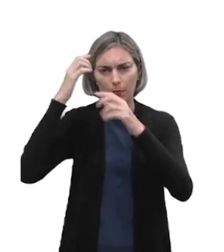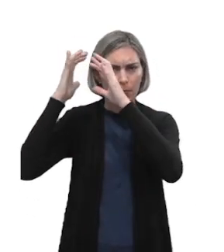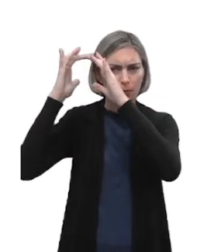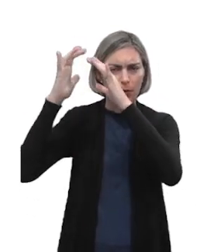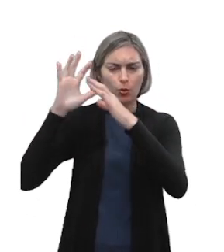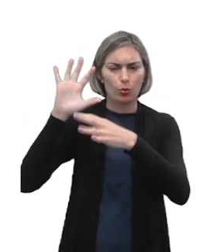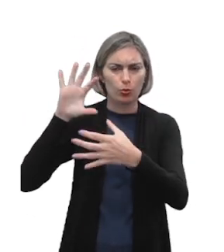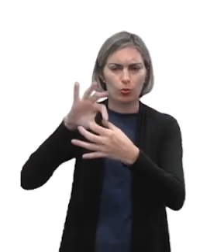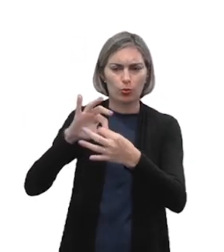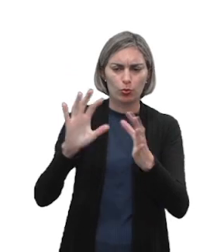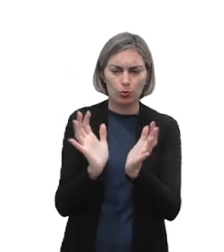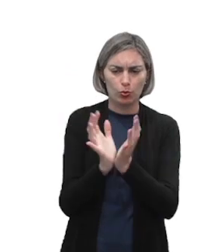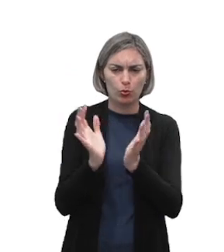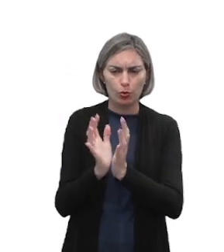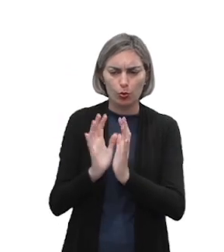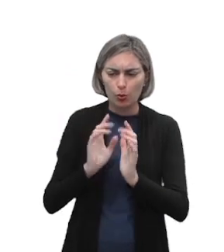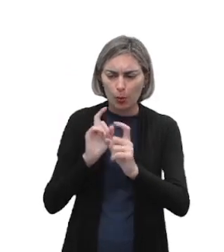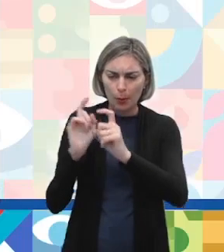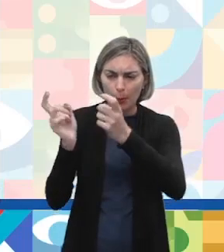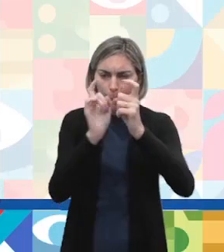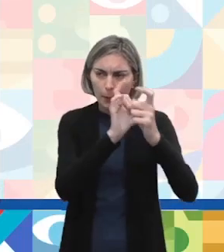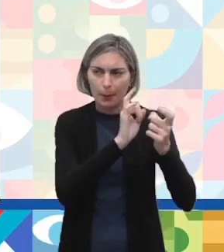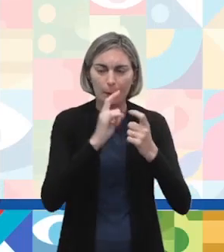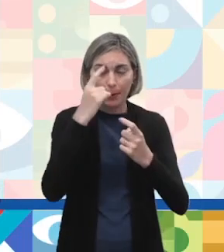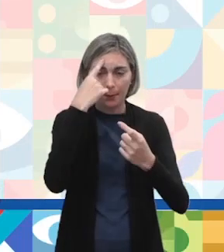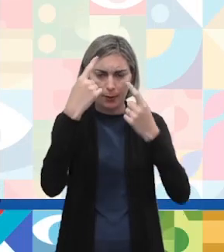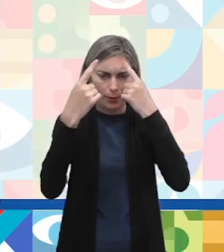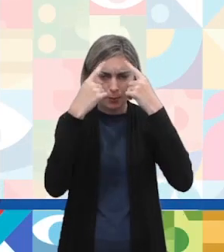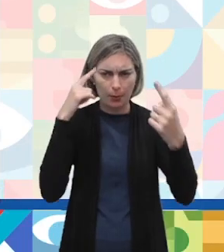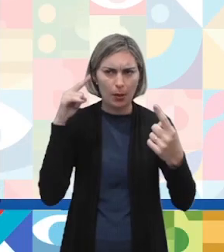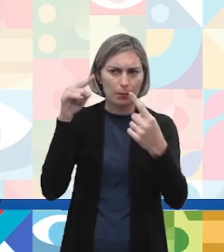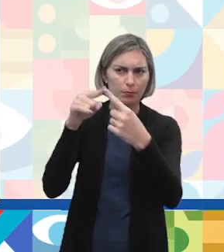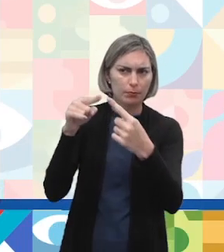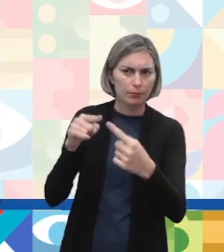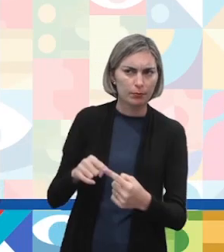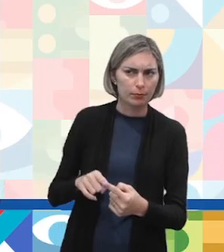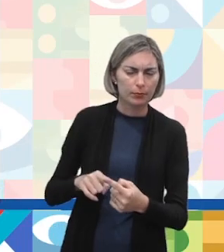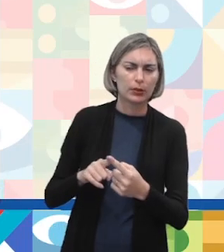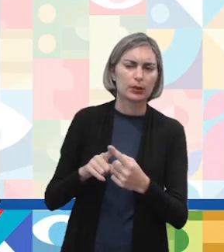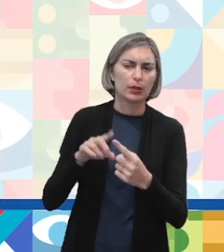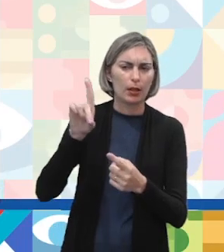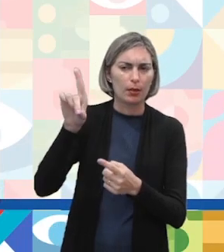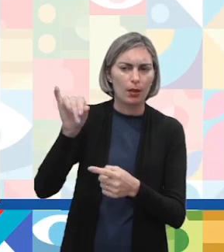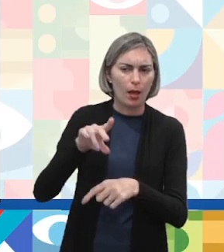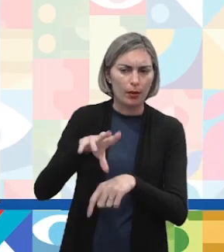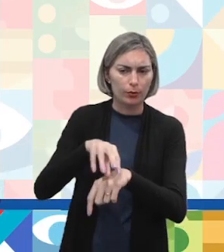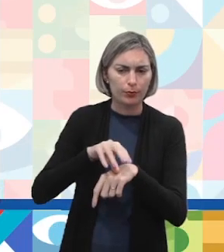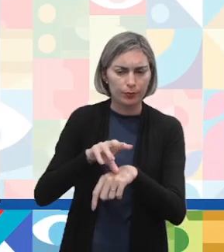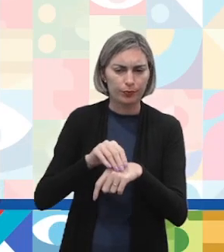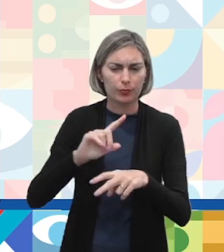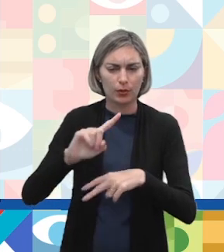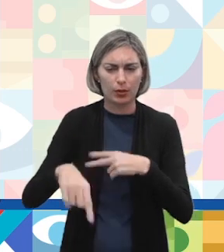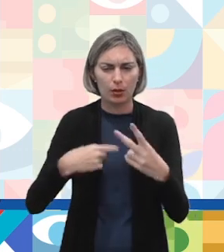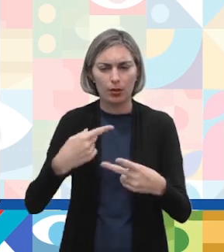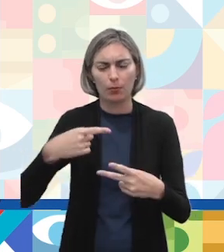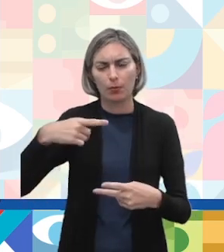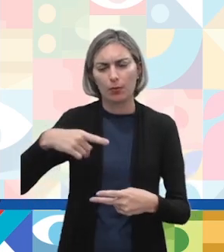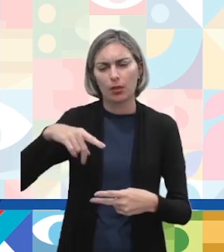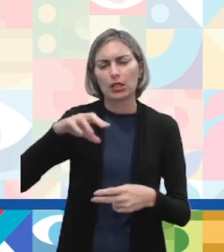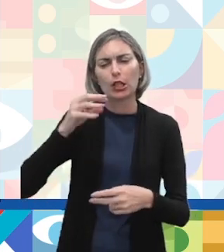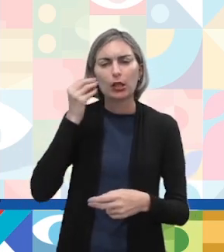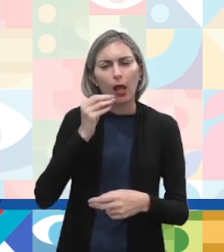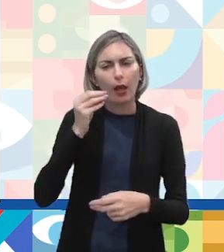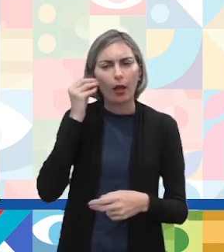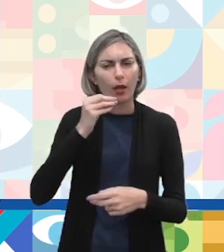vir trazer ideias e você poder cruzar dados. Depois tem a prototipação, que são